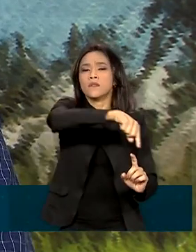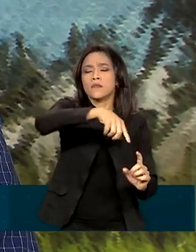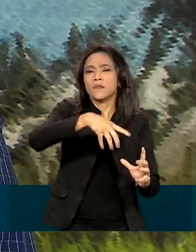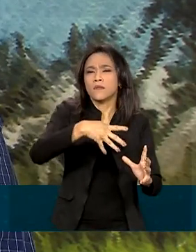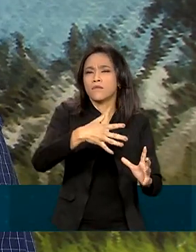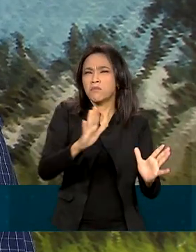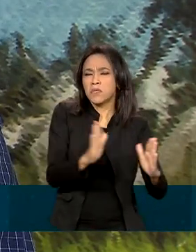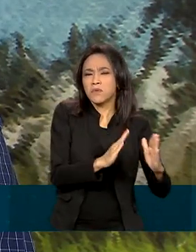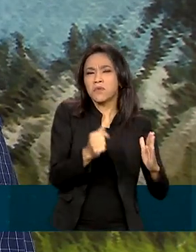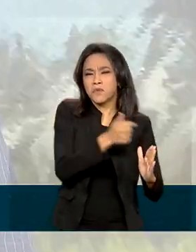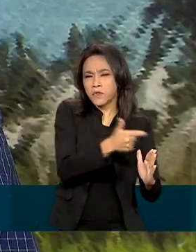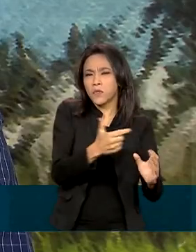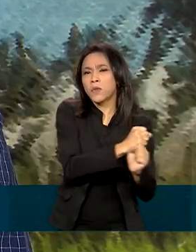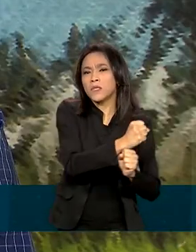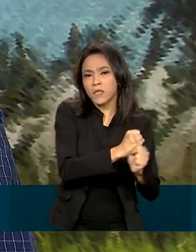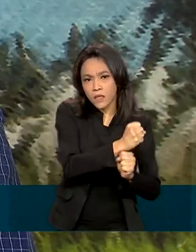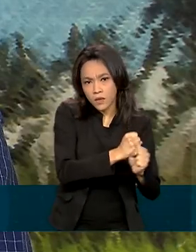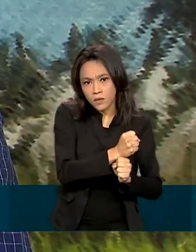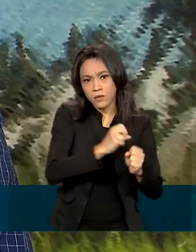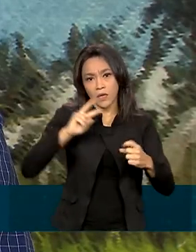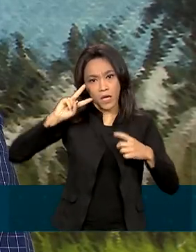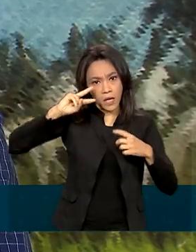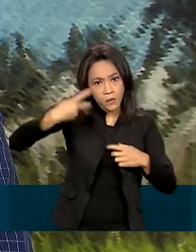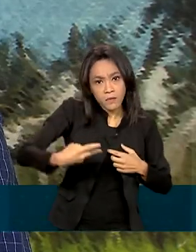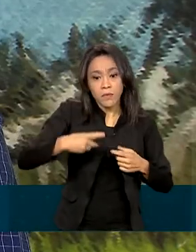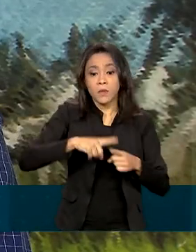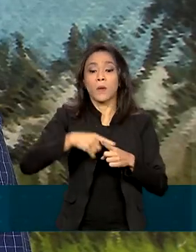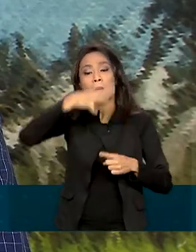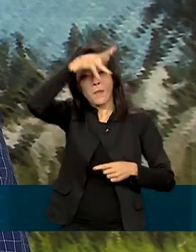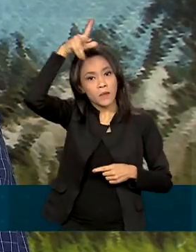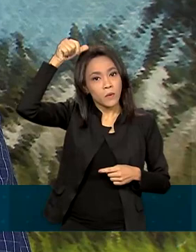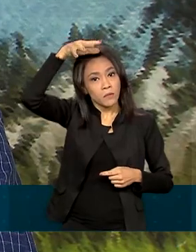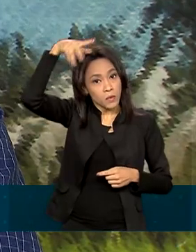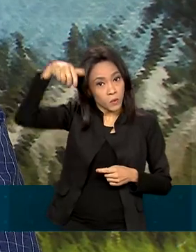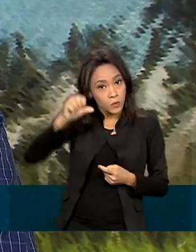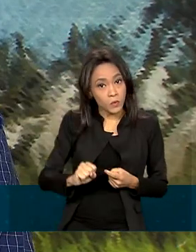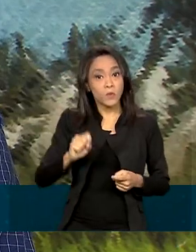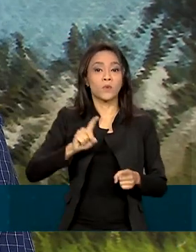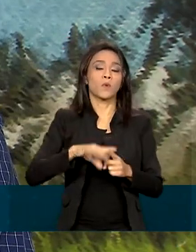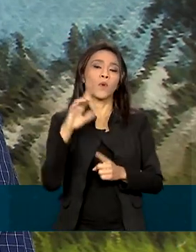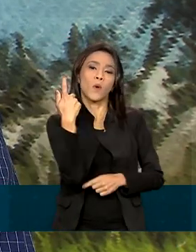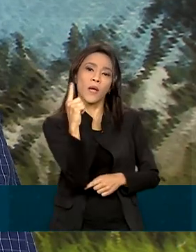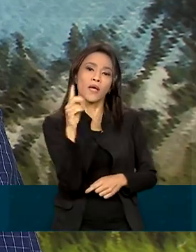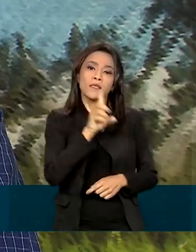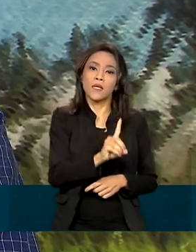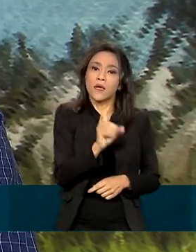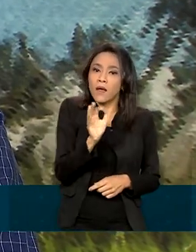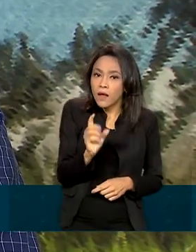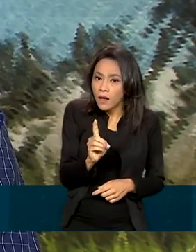dentro de dois anos ter esse reconhecimento. Esses estados são Mato Grosso, Mato Grosso do Sul, Goiás, UDF,